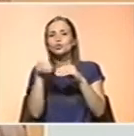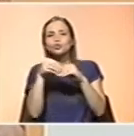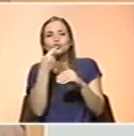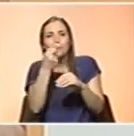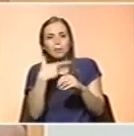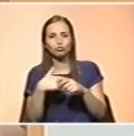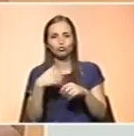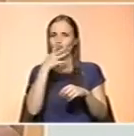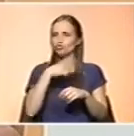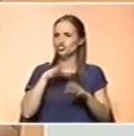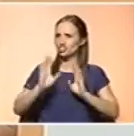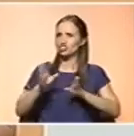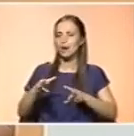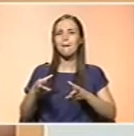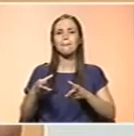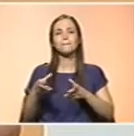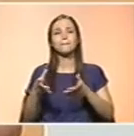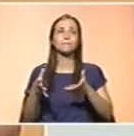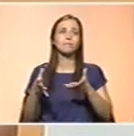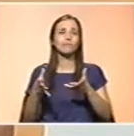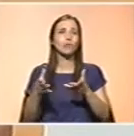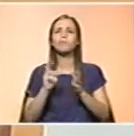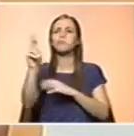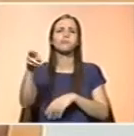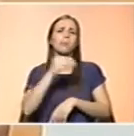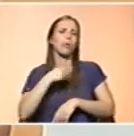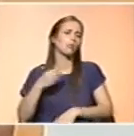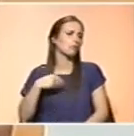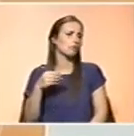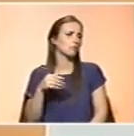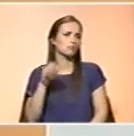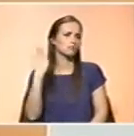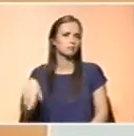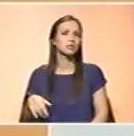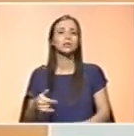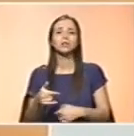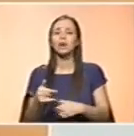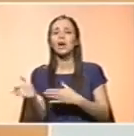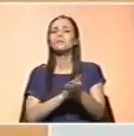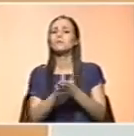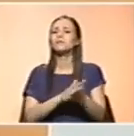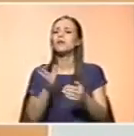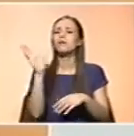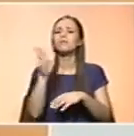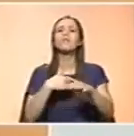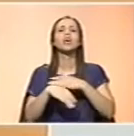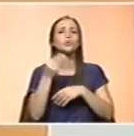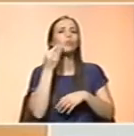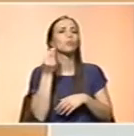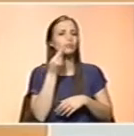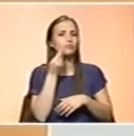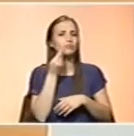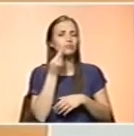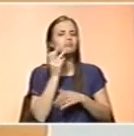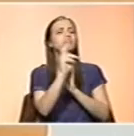Disse-me que o fazem também, a maior parte das vezes, sem passar pelo médico ou pelo nutricionista. Fazem-no com que... Com que intuito, na maior